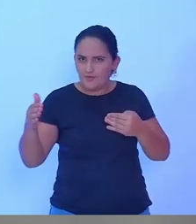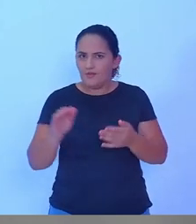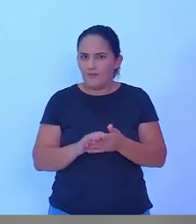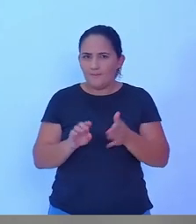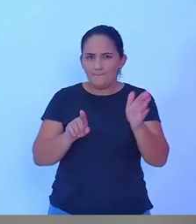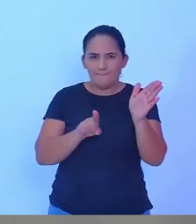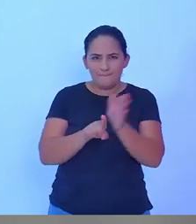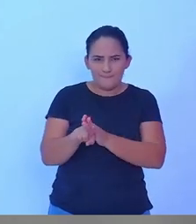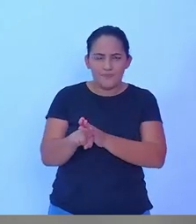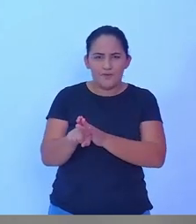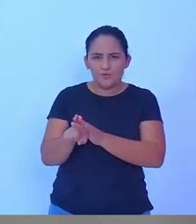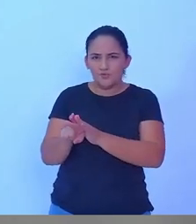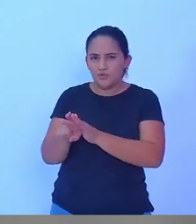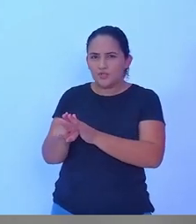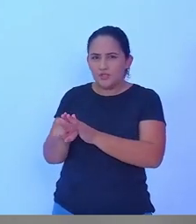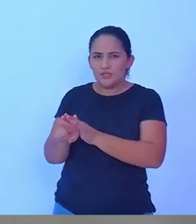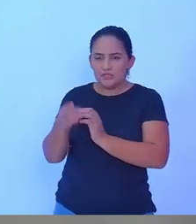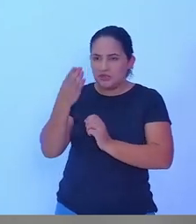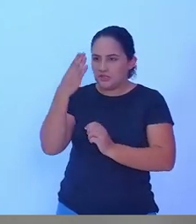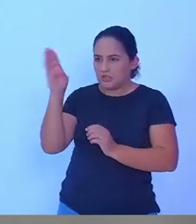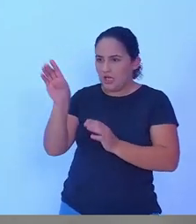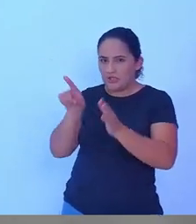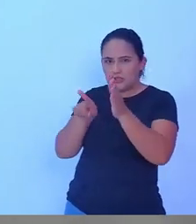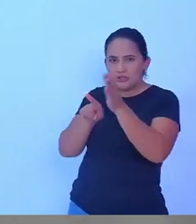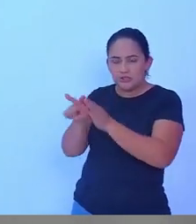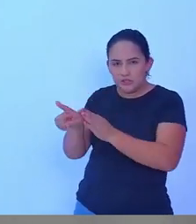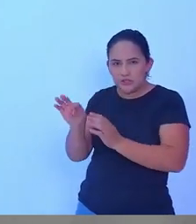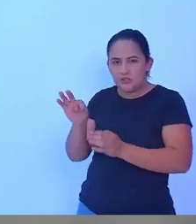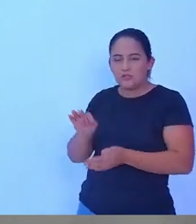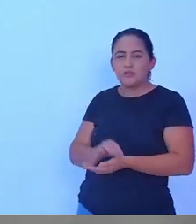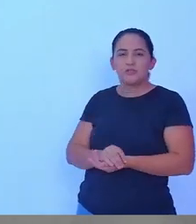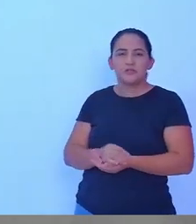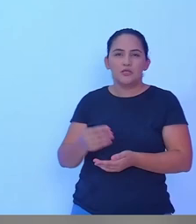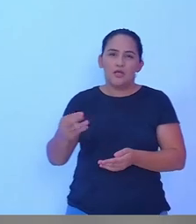candidatos para candidato. Começando com candidato